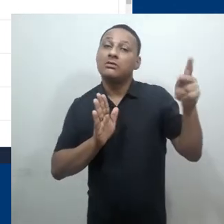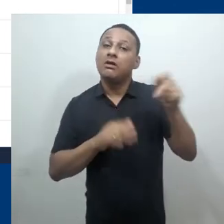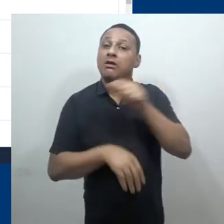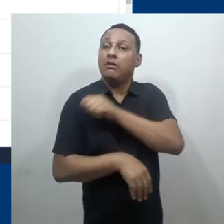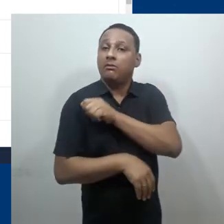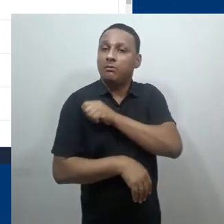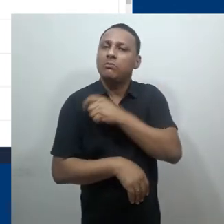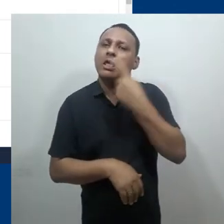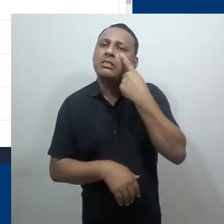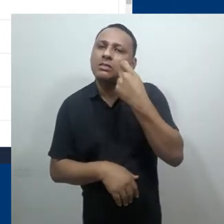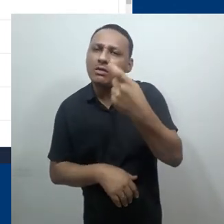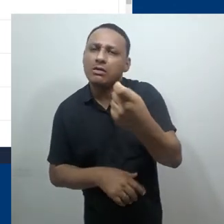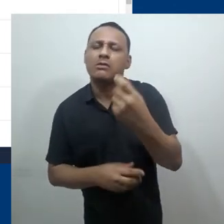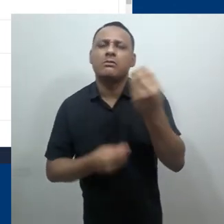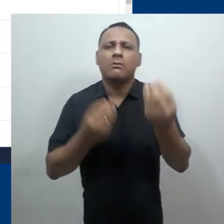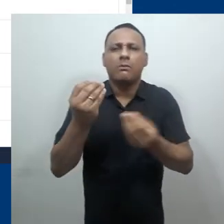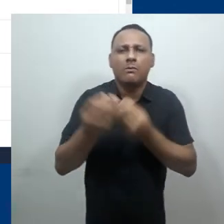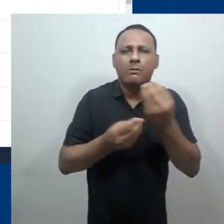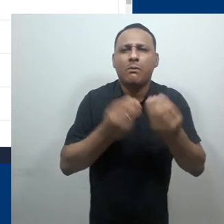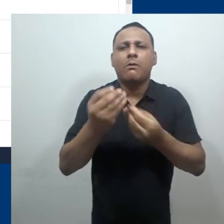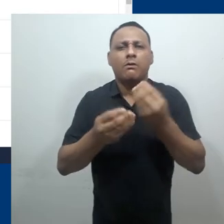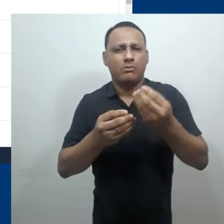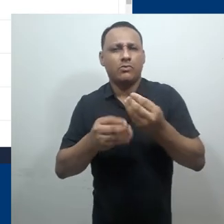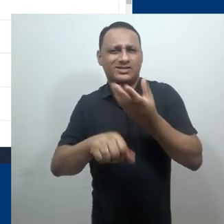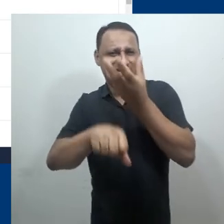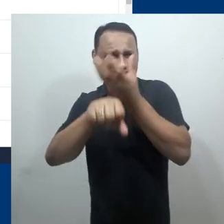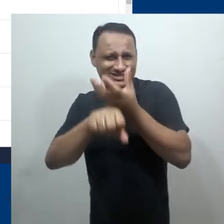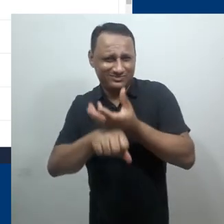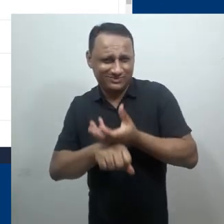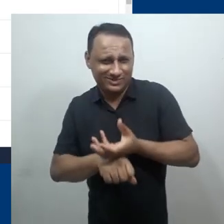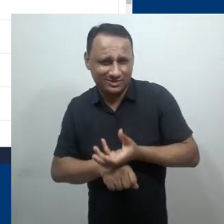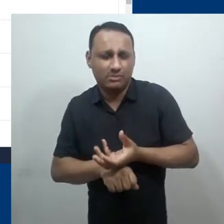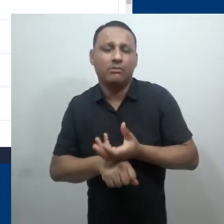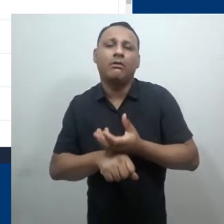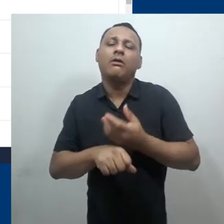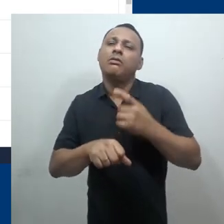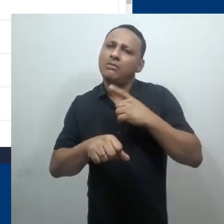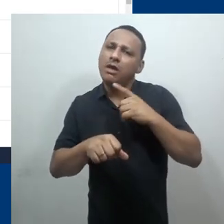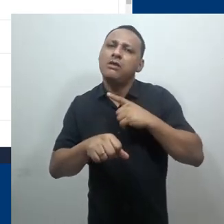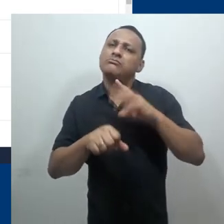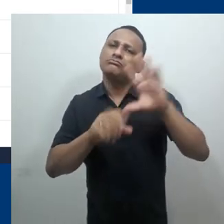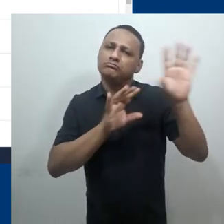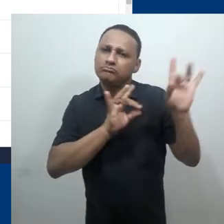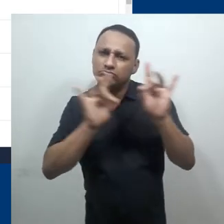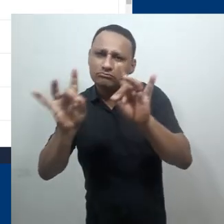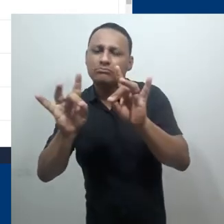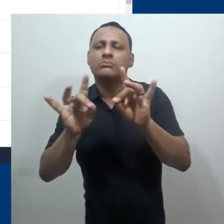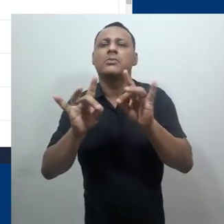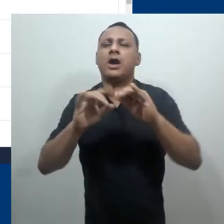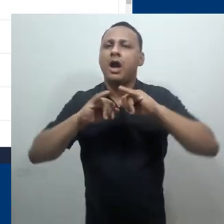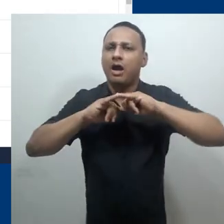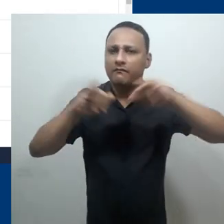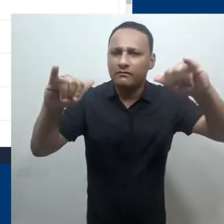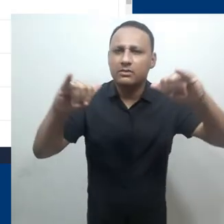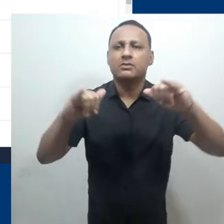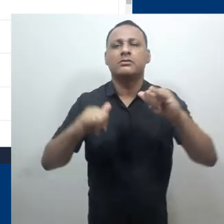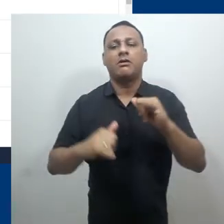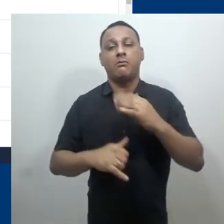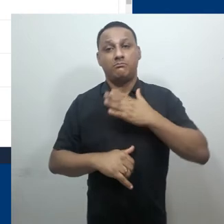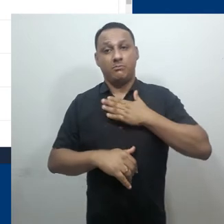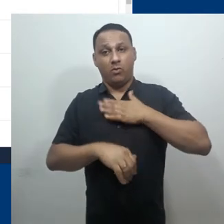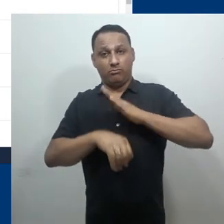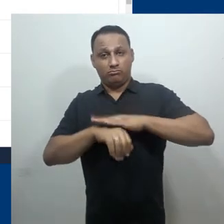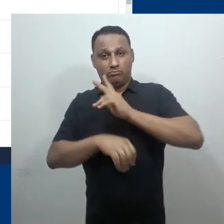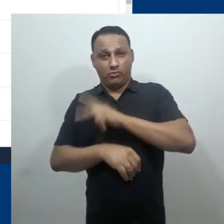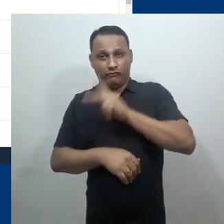serão de interesse dos alunos durante o decorrer de todo o curso. E o fórum de avisos será uma ferramenta